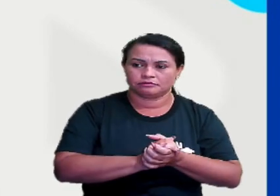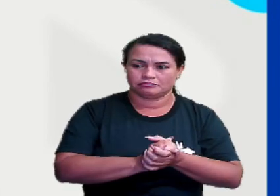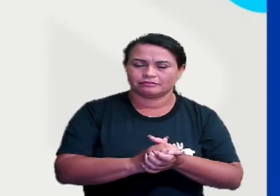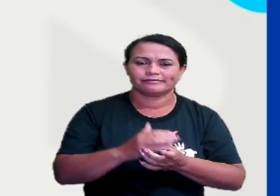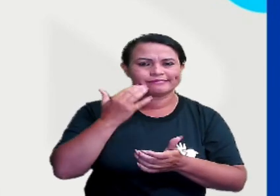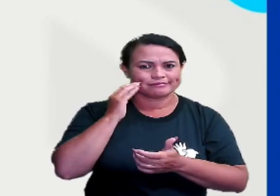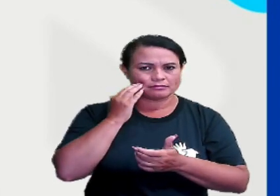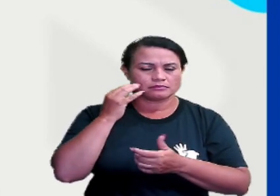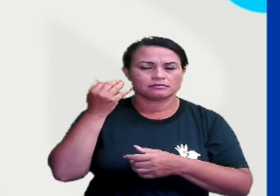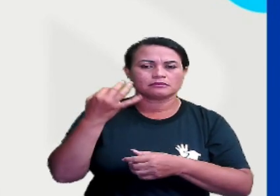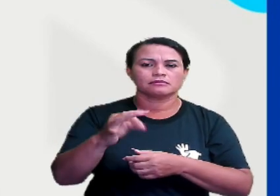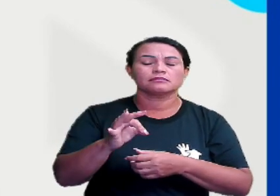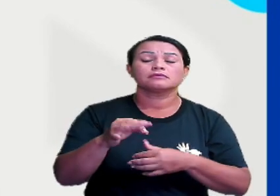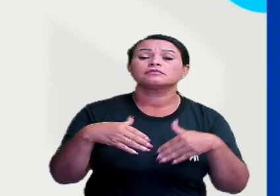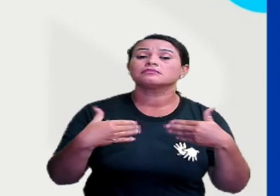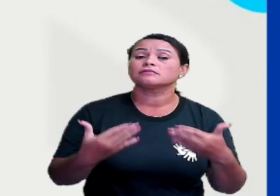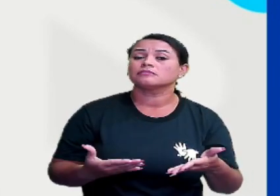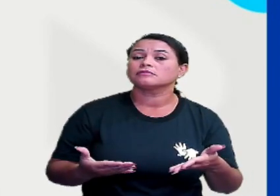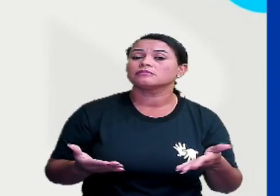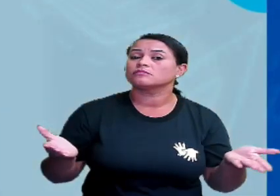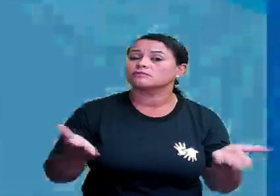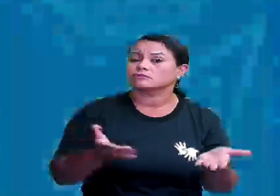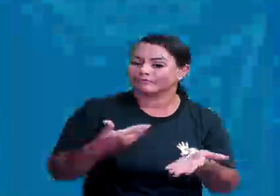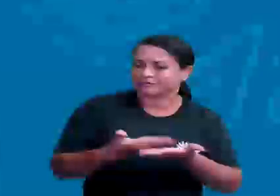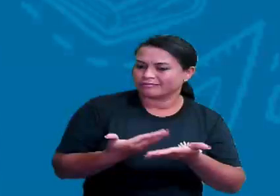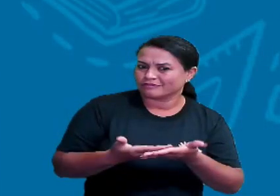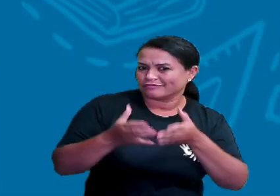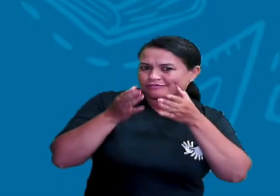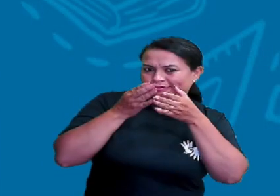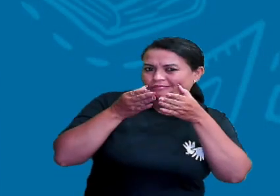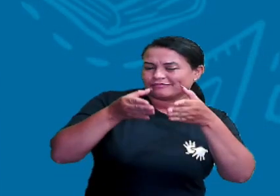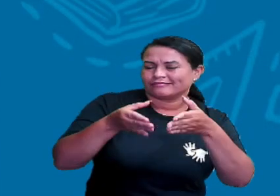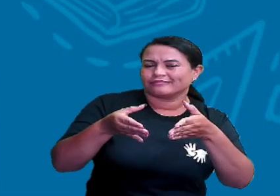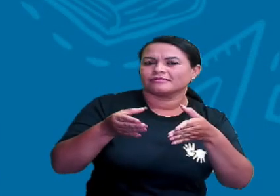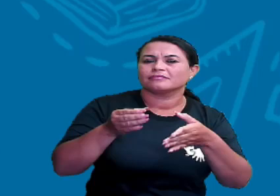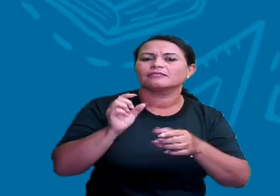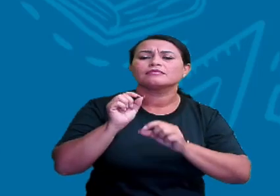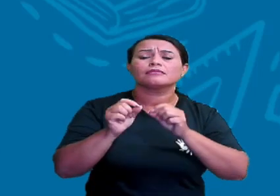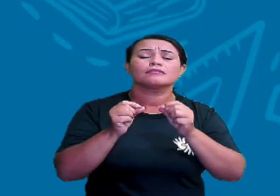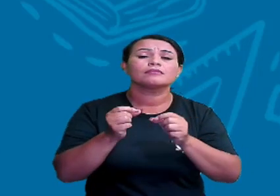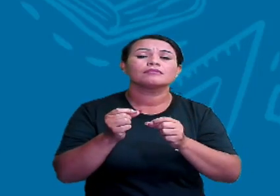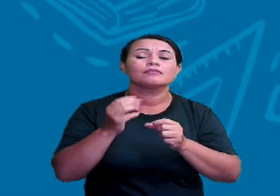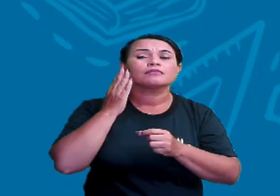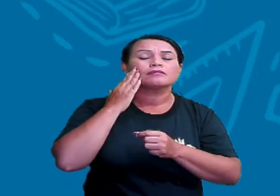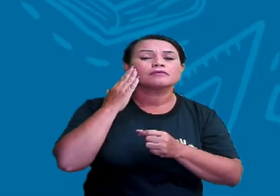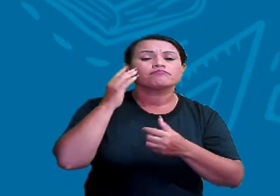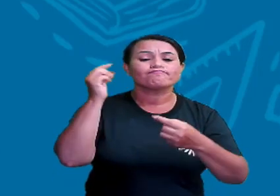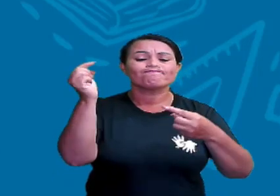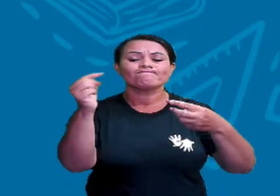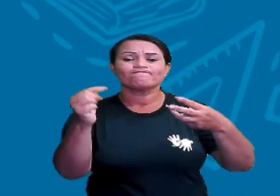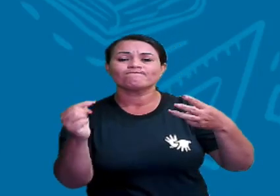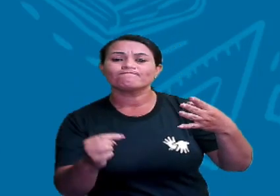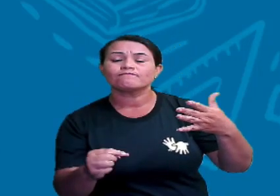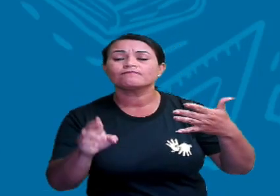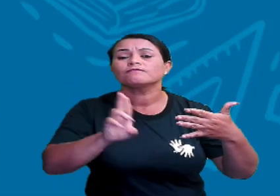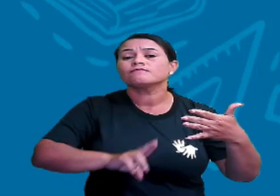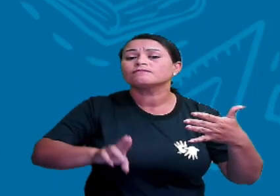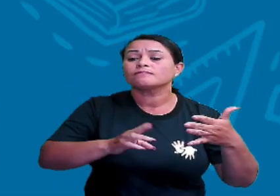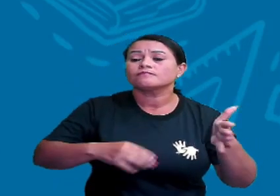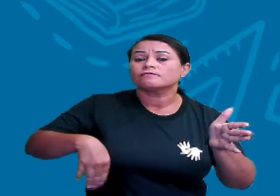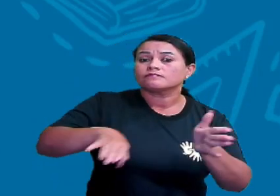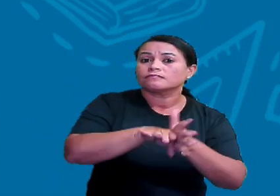certo? Então é isso que a gente vai estudar hoje, né? Quais são os meios que a gente pode usar para chegar em